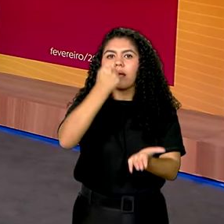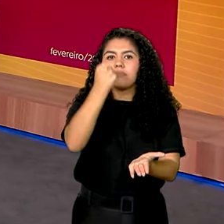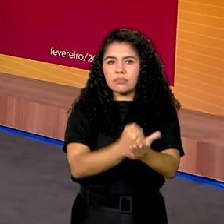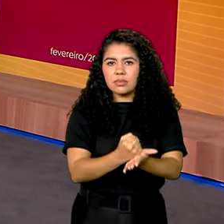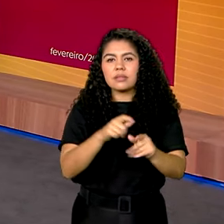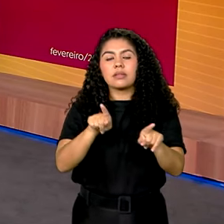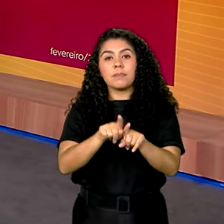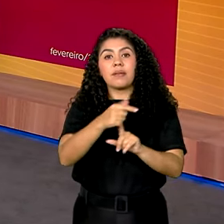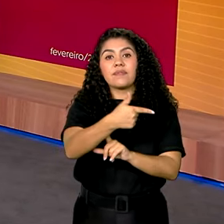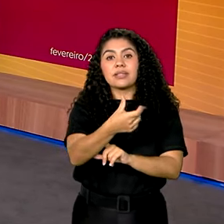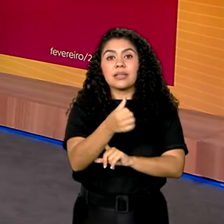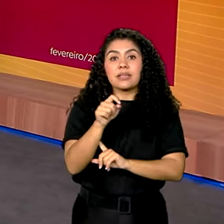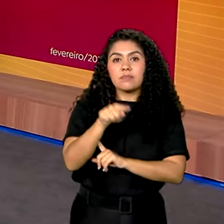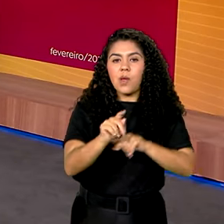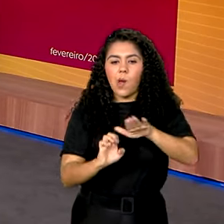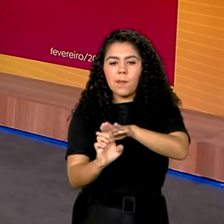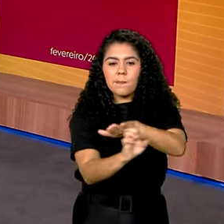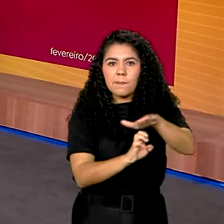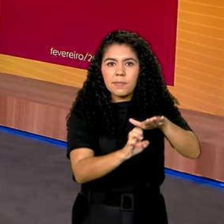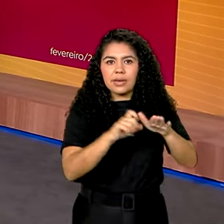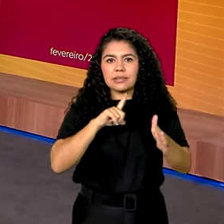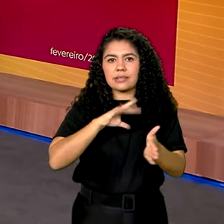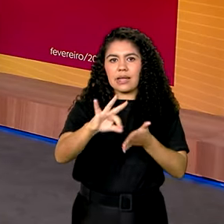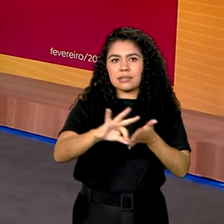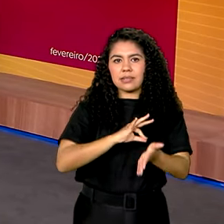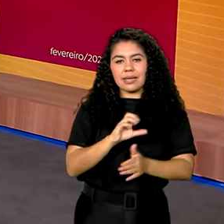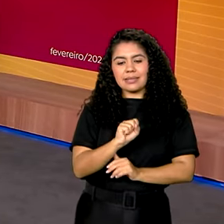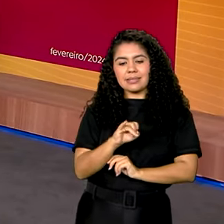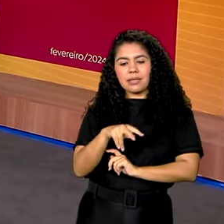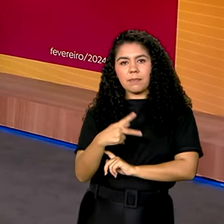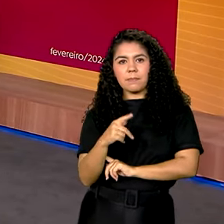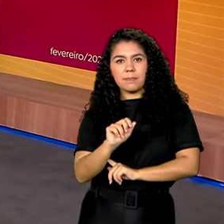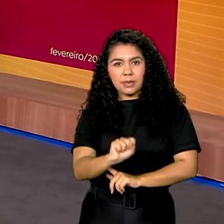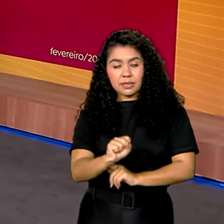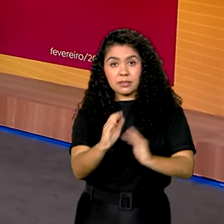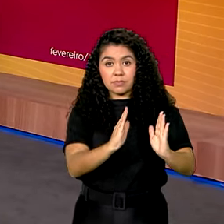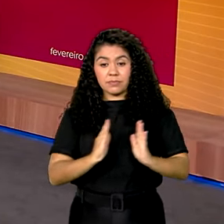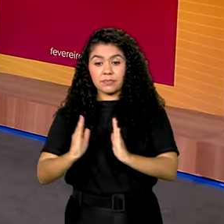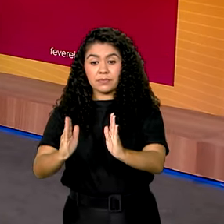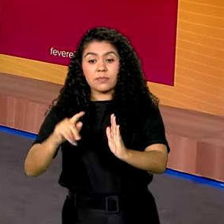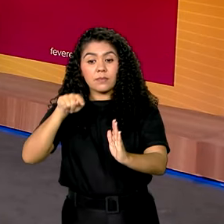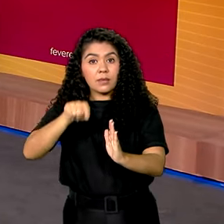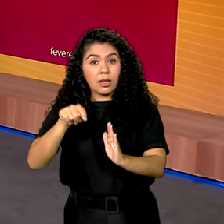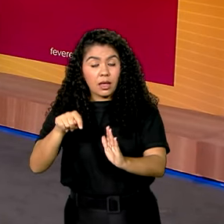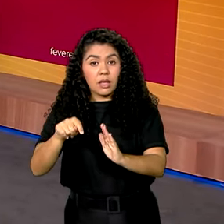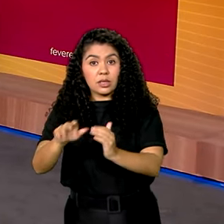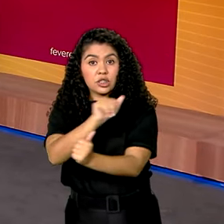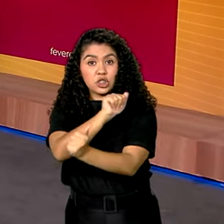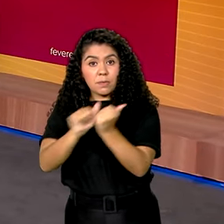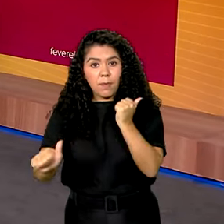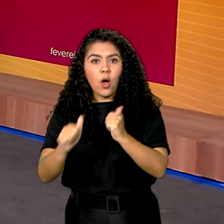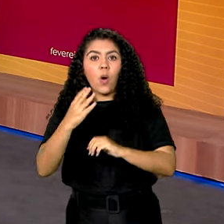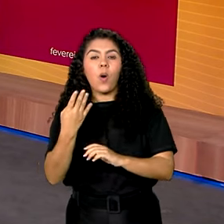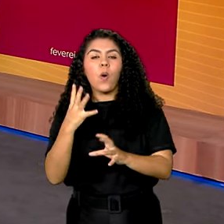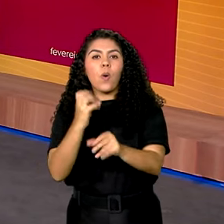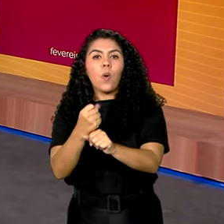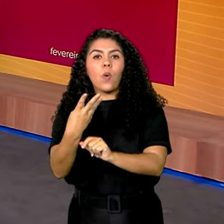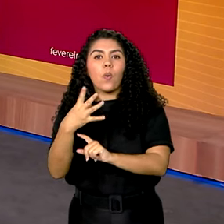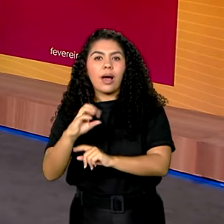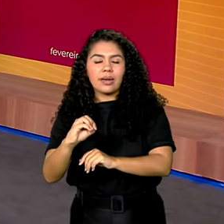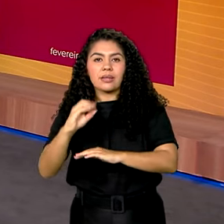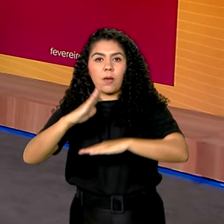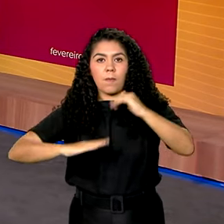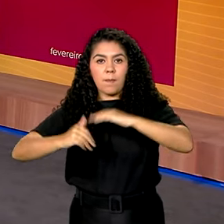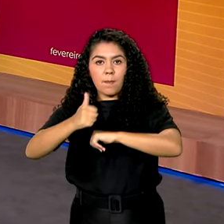mil empresas inscritas no Simples. Aqui, esporte, 40 atletas do município contemplados